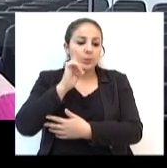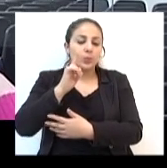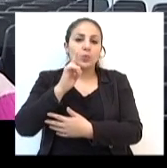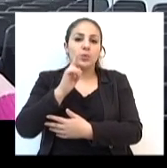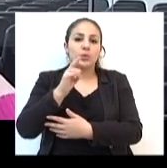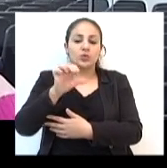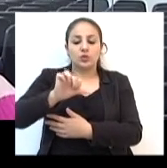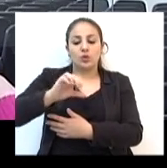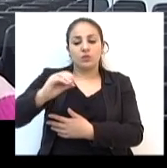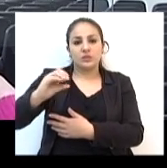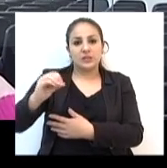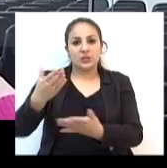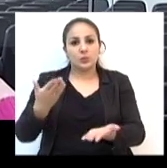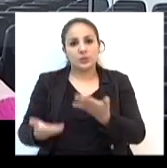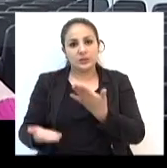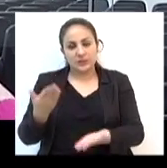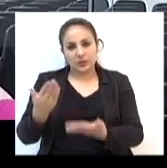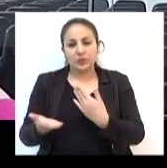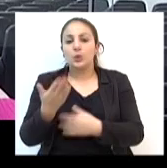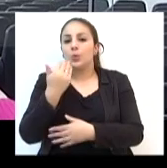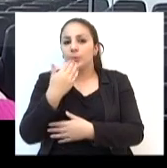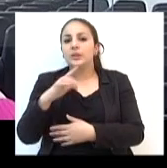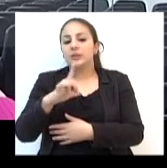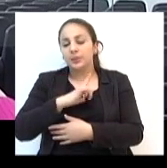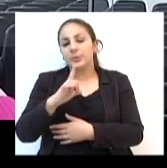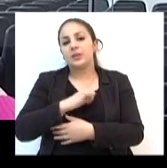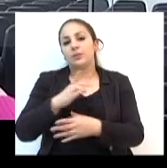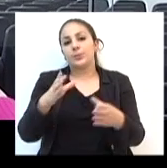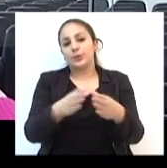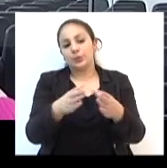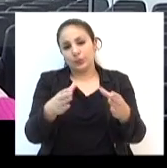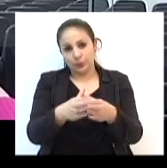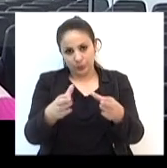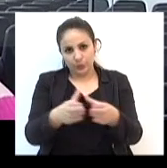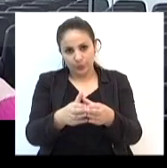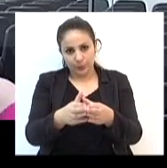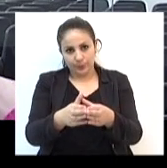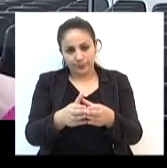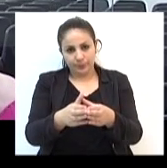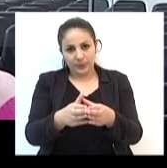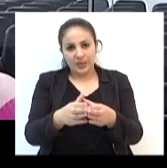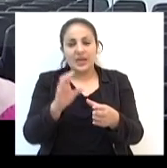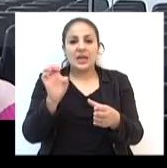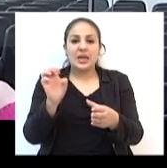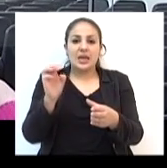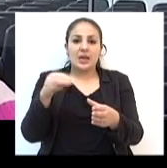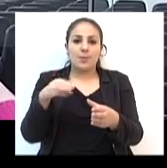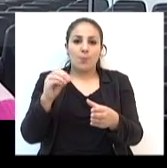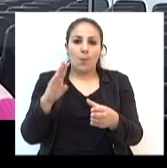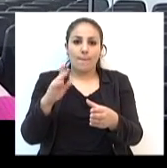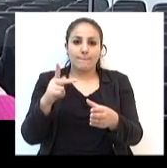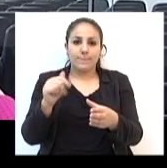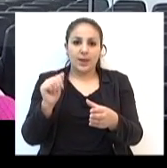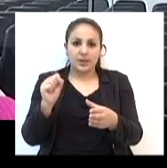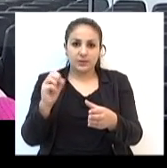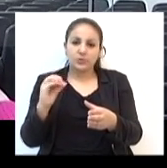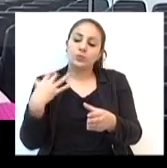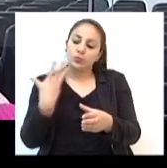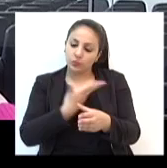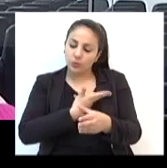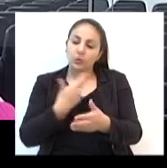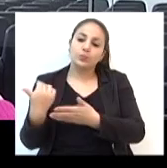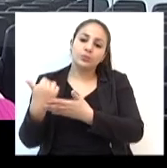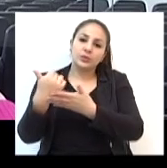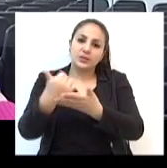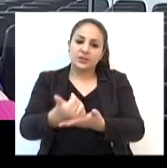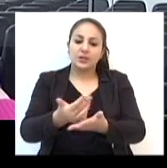que foi transportado pelo grupo mesmo, com dificuldade. E o grupo Demopasso, nós buscamos também ali